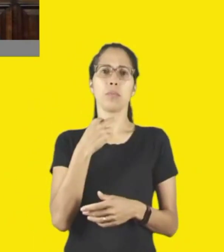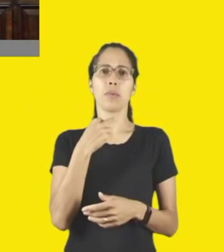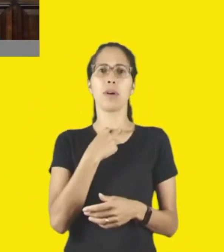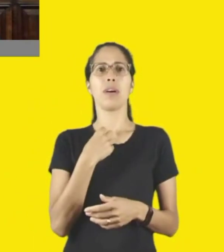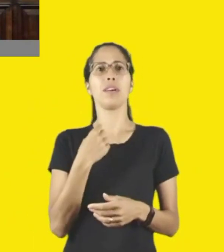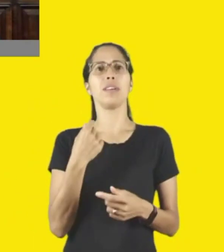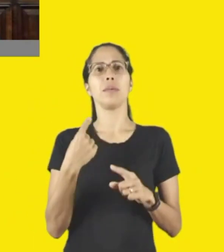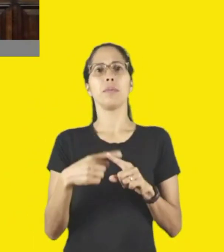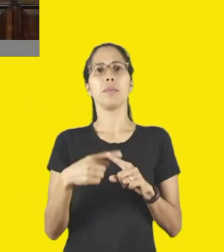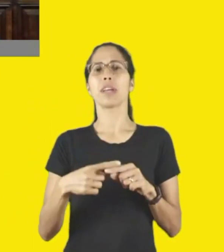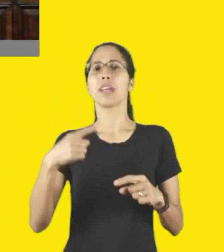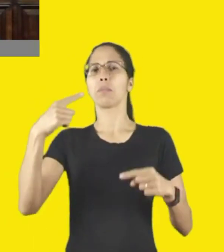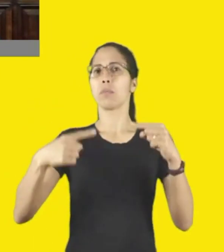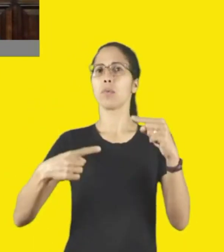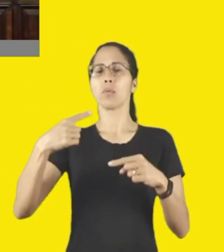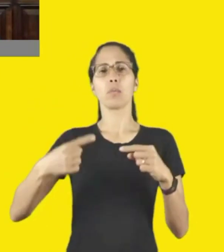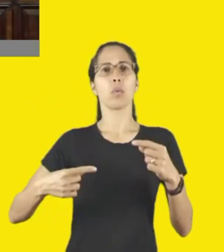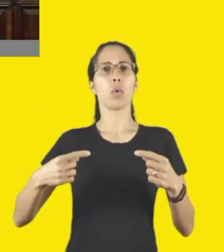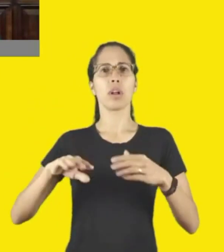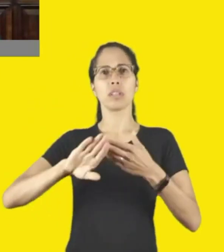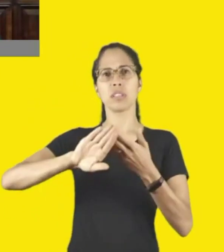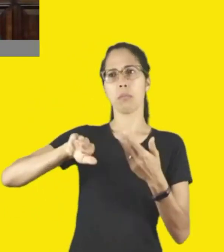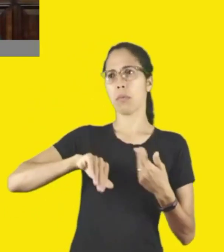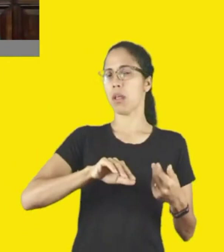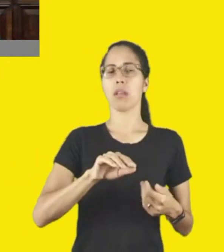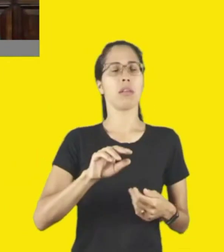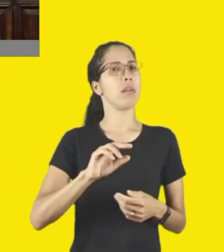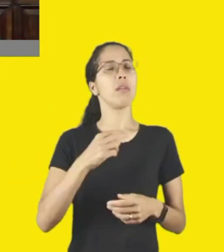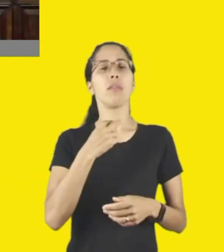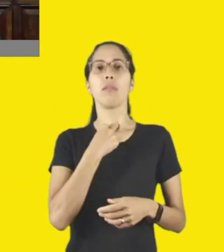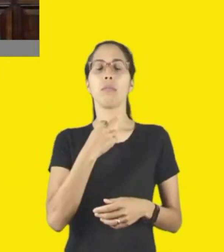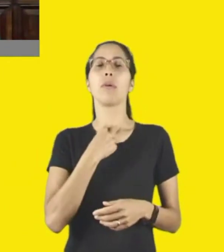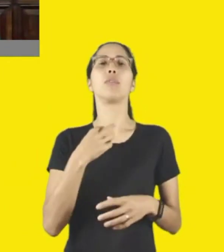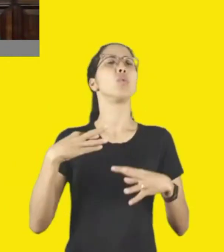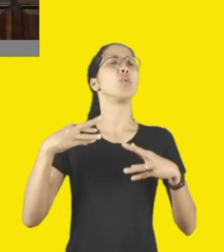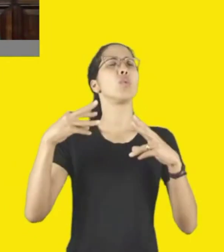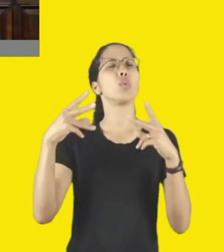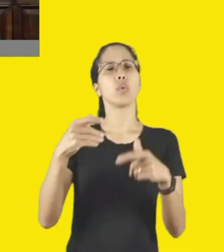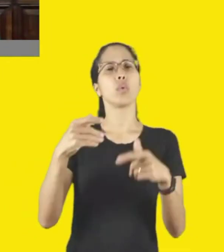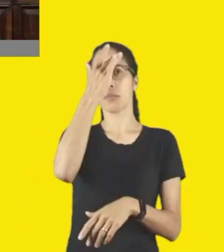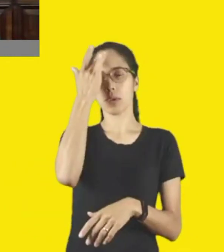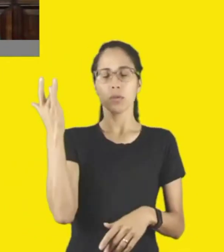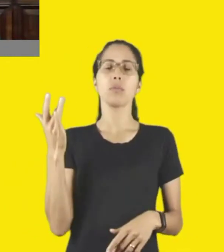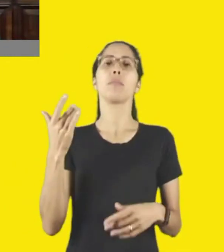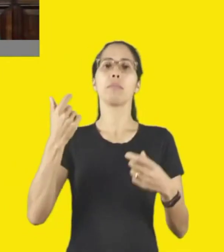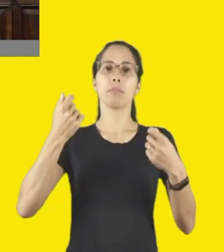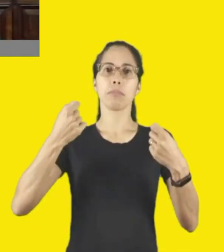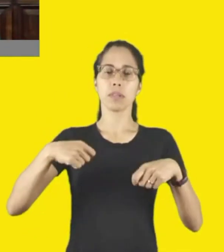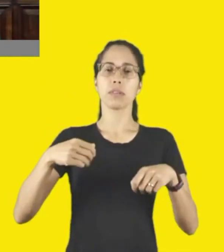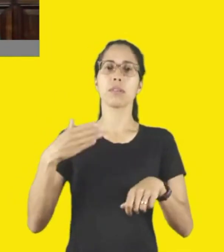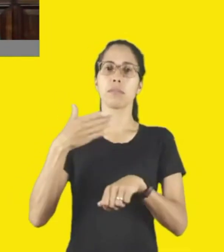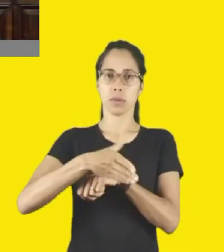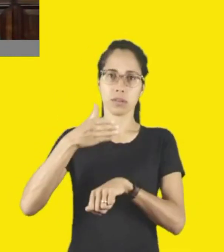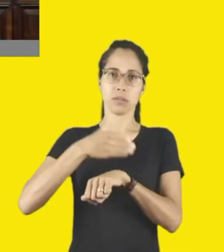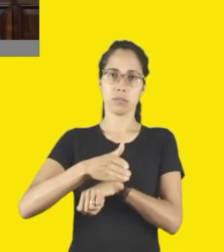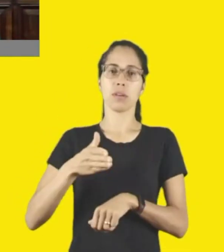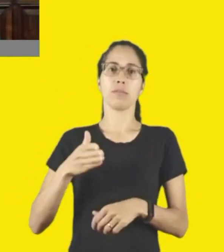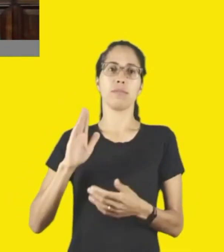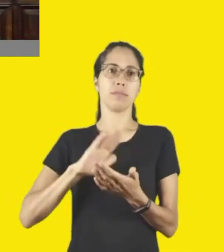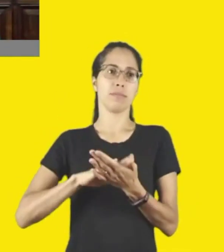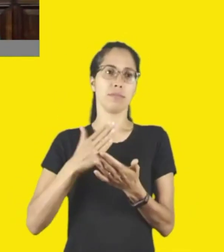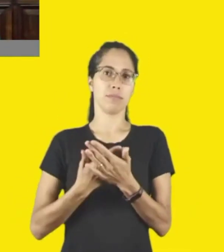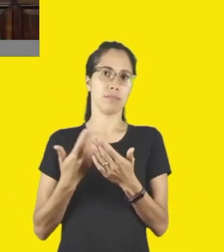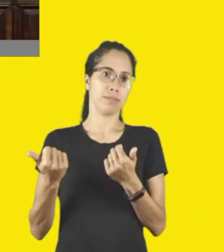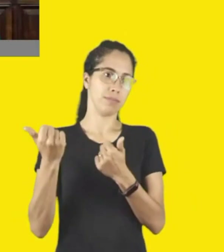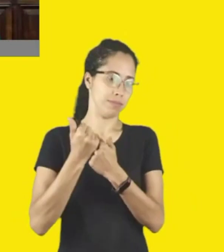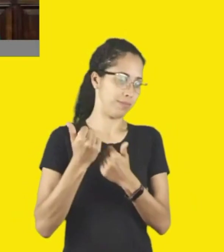partido, não tem nada, é para todas as pessoas, então, o que eu combinei aqui, inclusive, é com a turma, nós vamos tratar